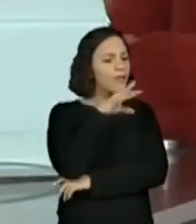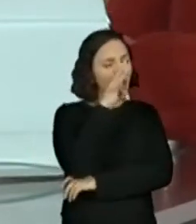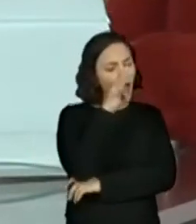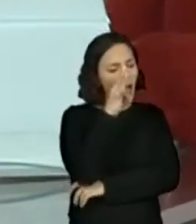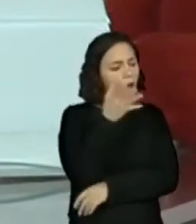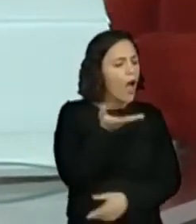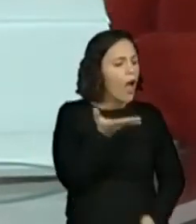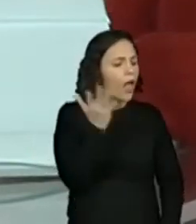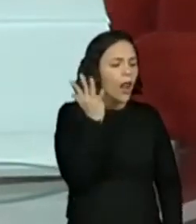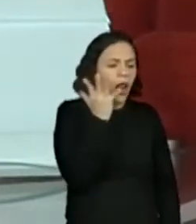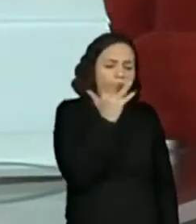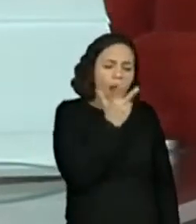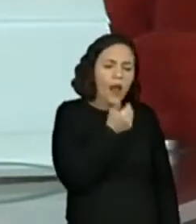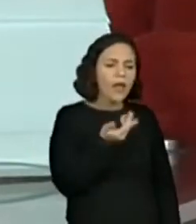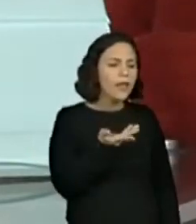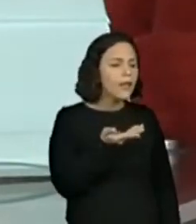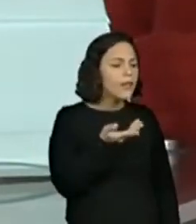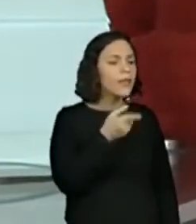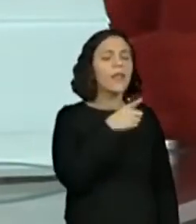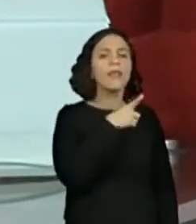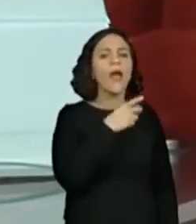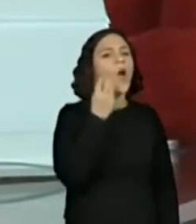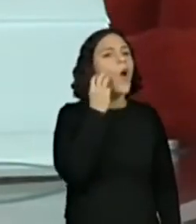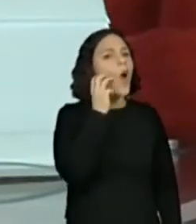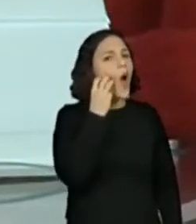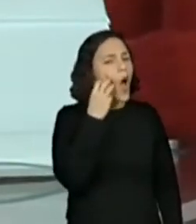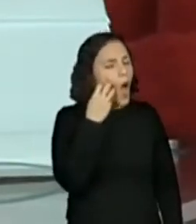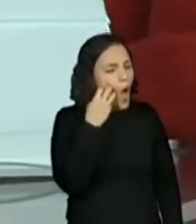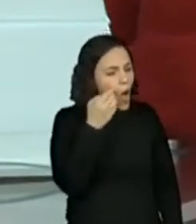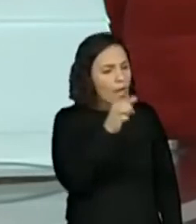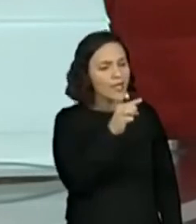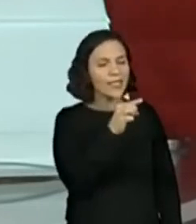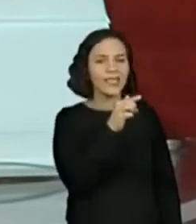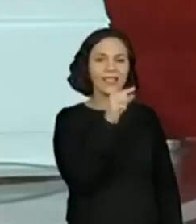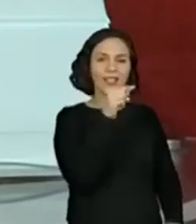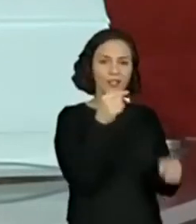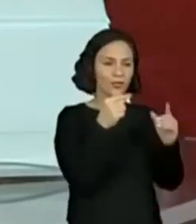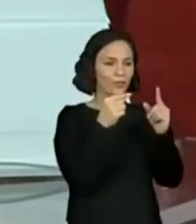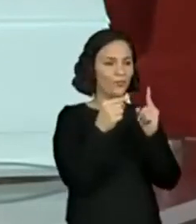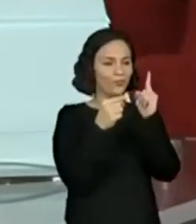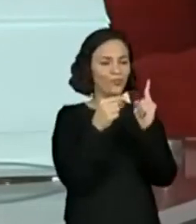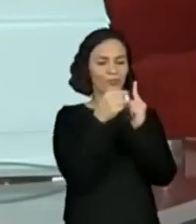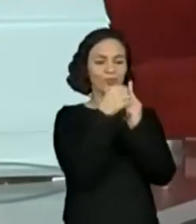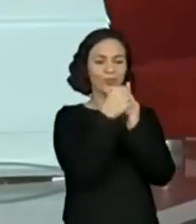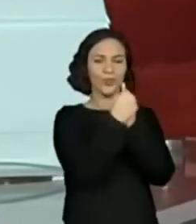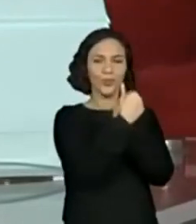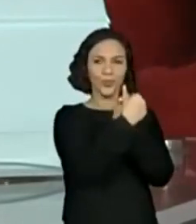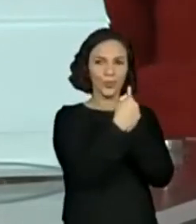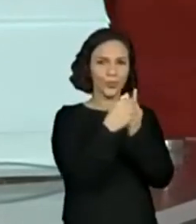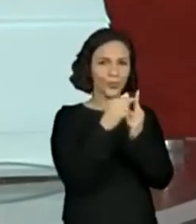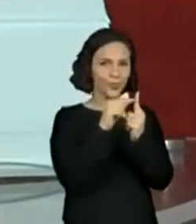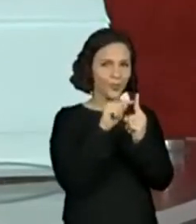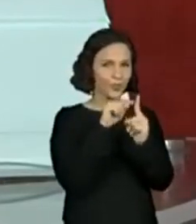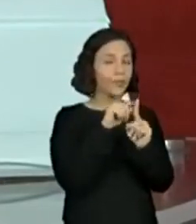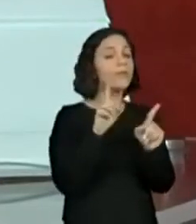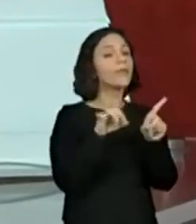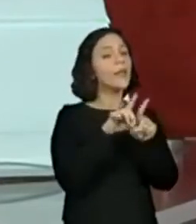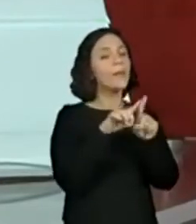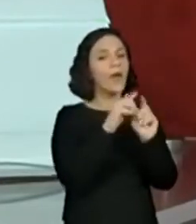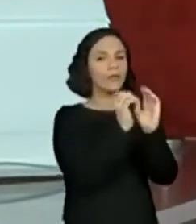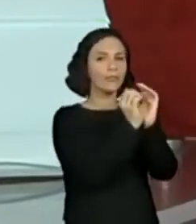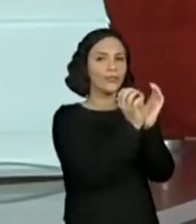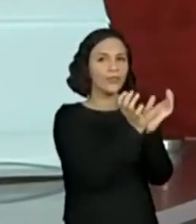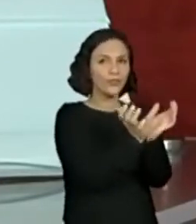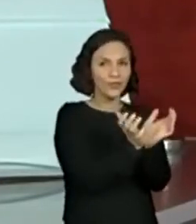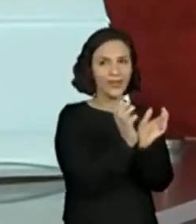canteiro com rosas e cravos, não é? Isso. E aí, a gente está perguntando quantas flores há nesse jardim. Nesse